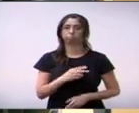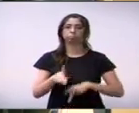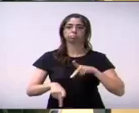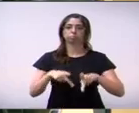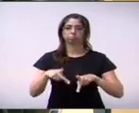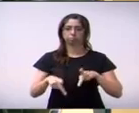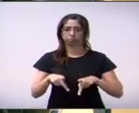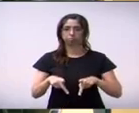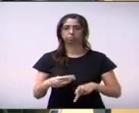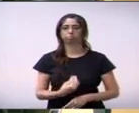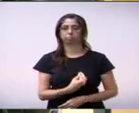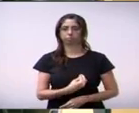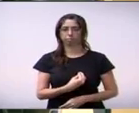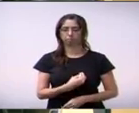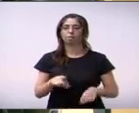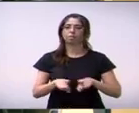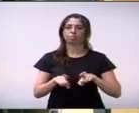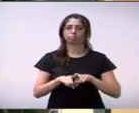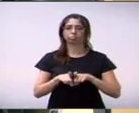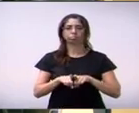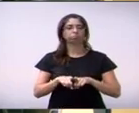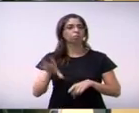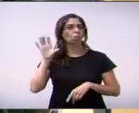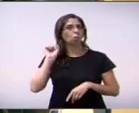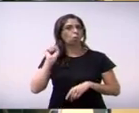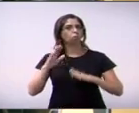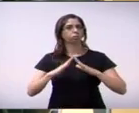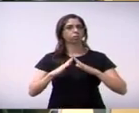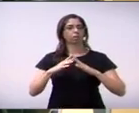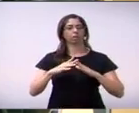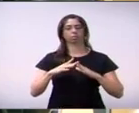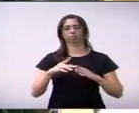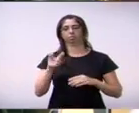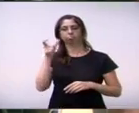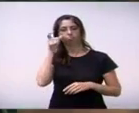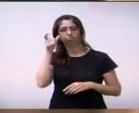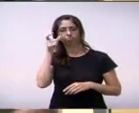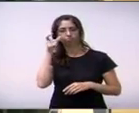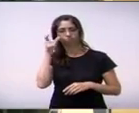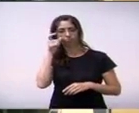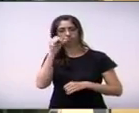presente. Boa noite àqueles que nos escutam e nos assistem pela internet.